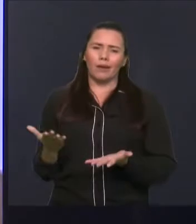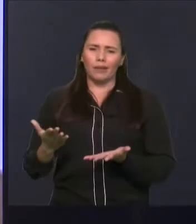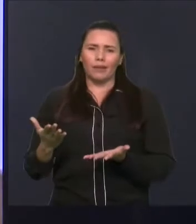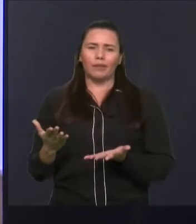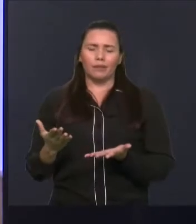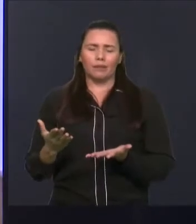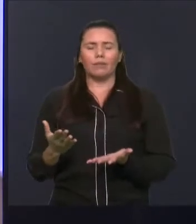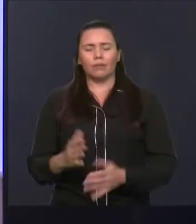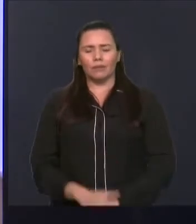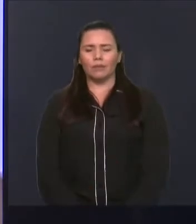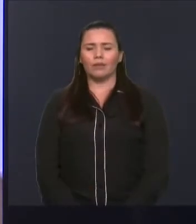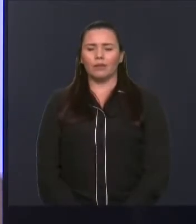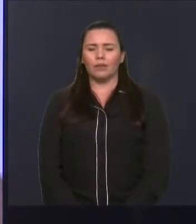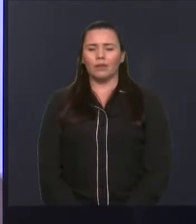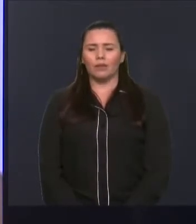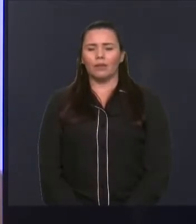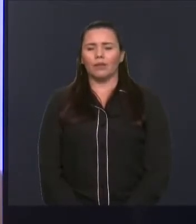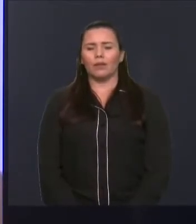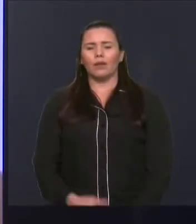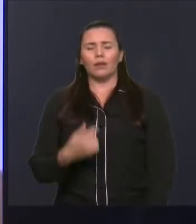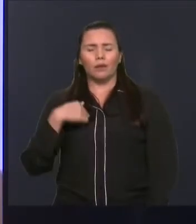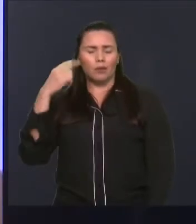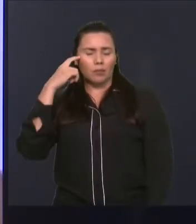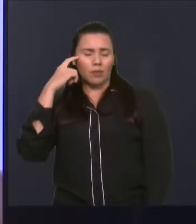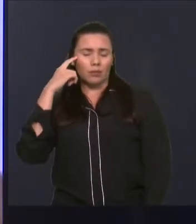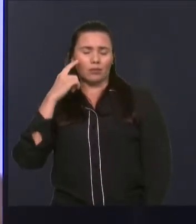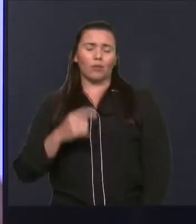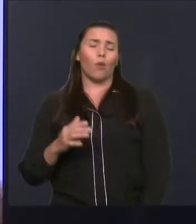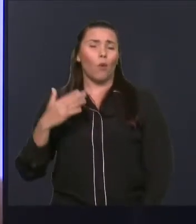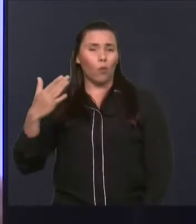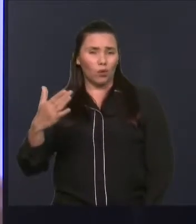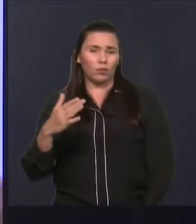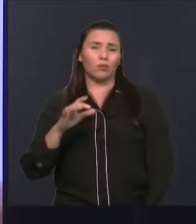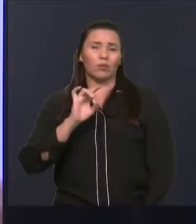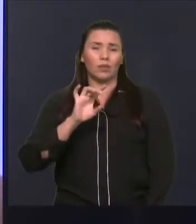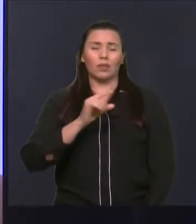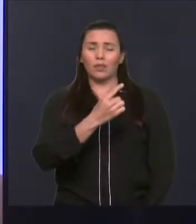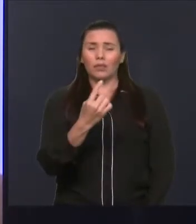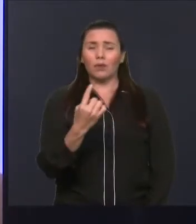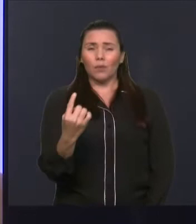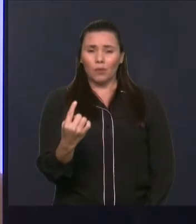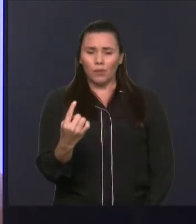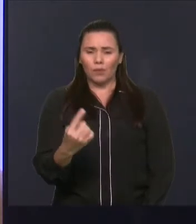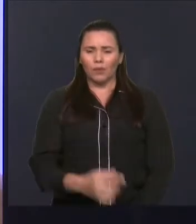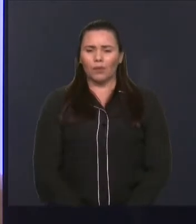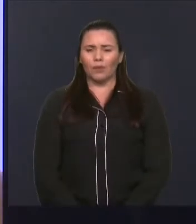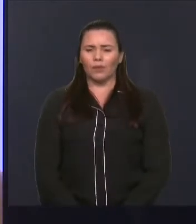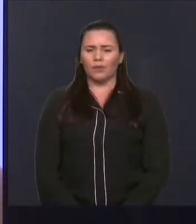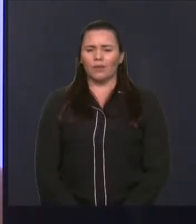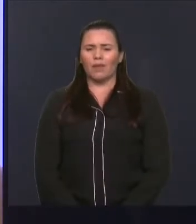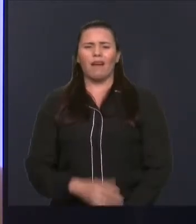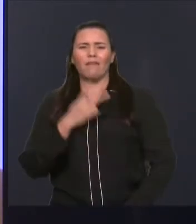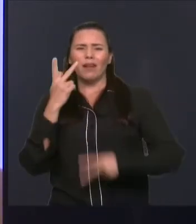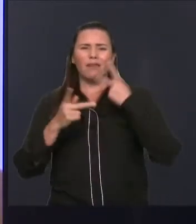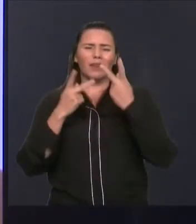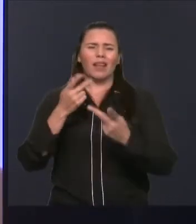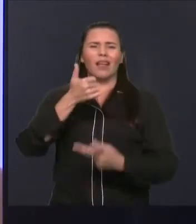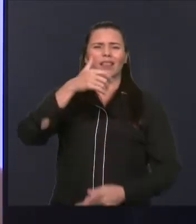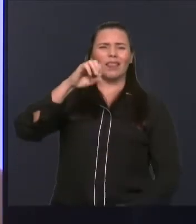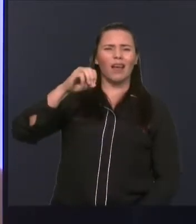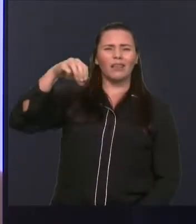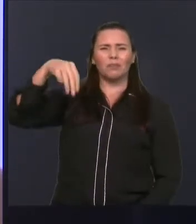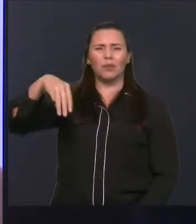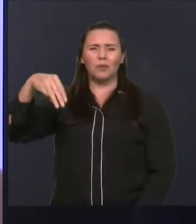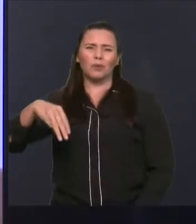pauta, na sua hora de falar. Então, todo mundo vai querer passar dez, vinte, três, pelo menos eu queria fazer